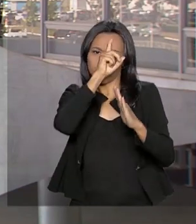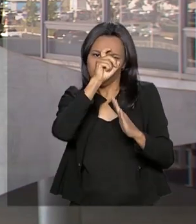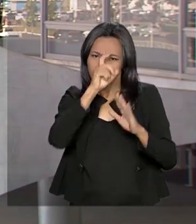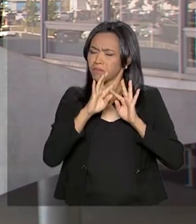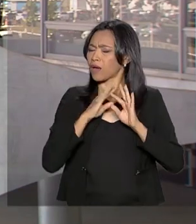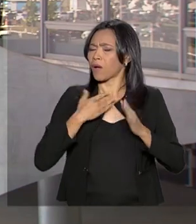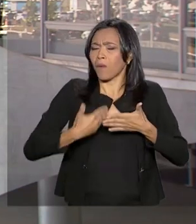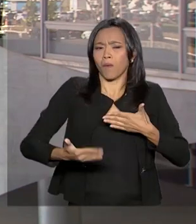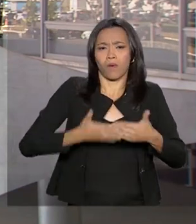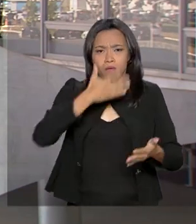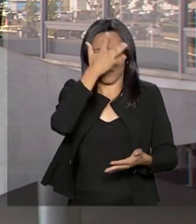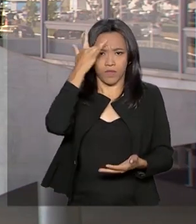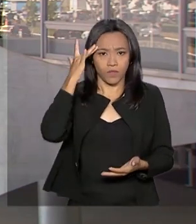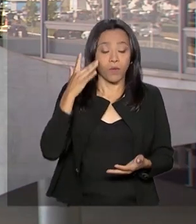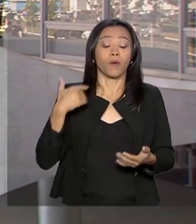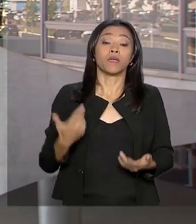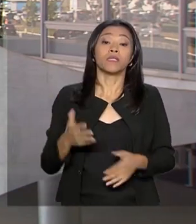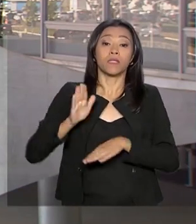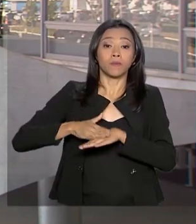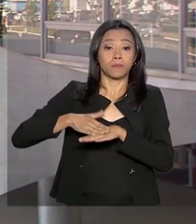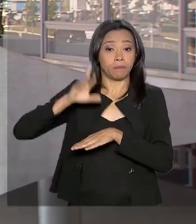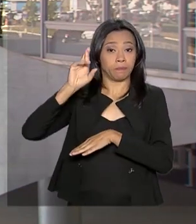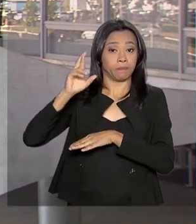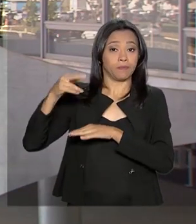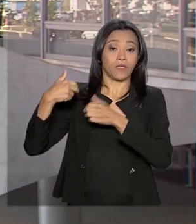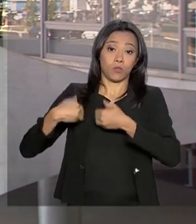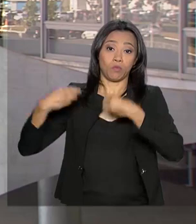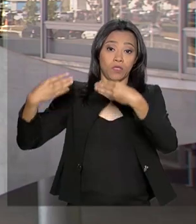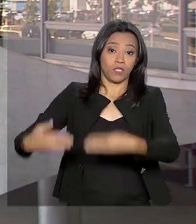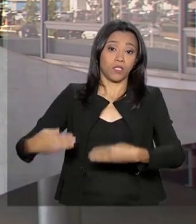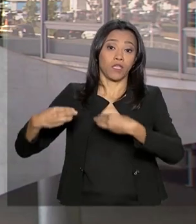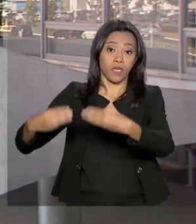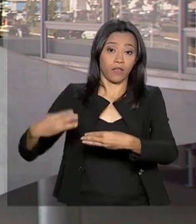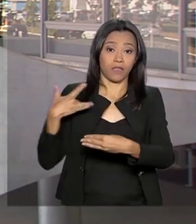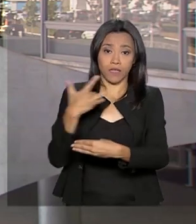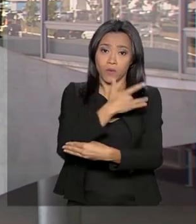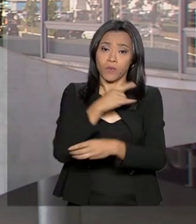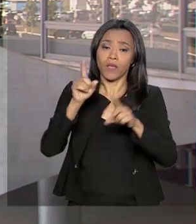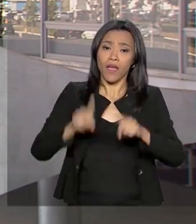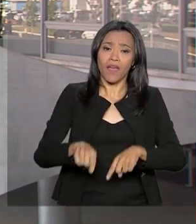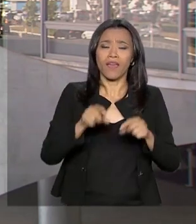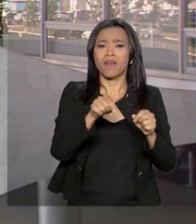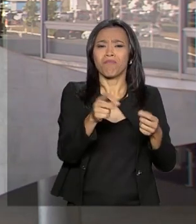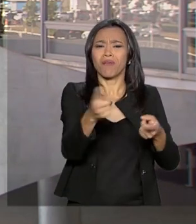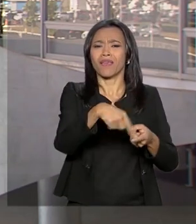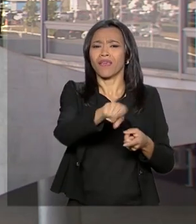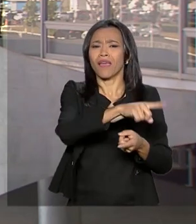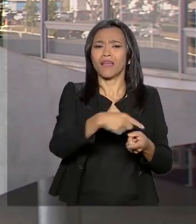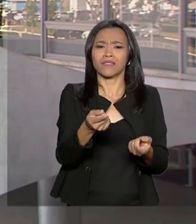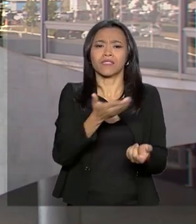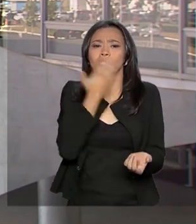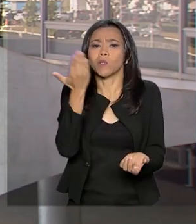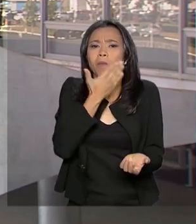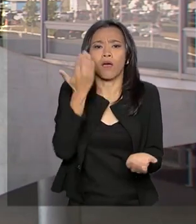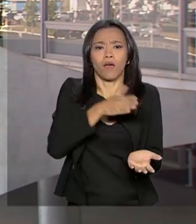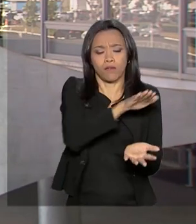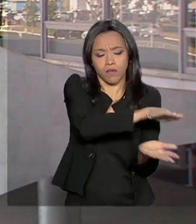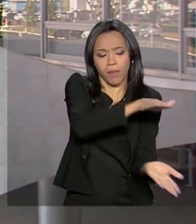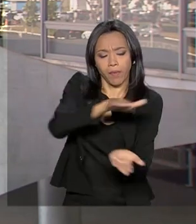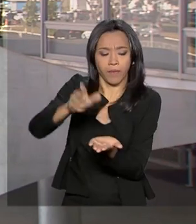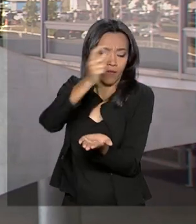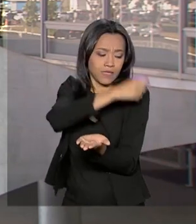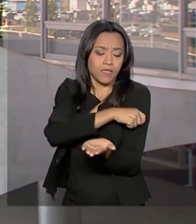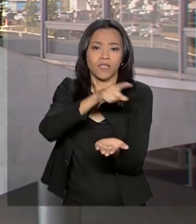pessoas. A medida, de acordo com o Ministério da Saúde, busca evitar o desperdício dessas doses que sobraram e a campanha